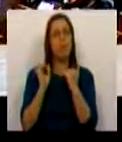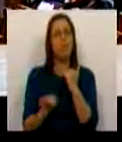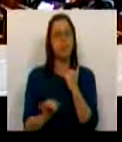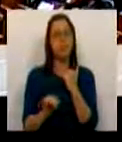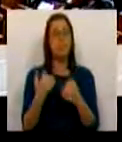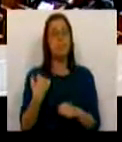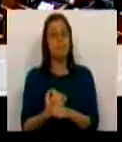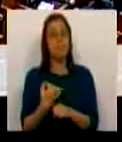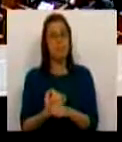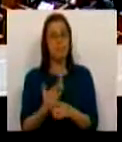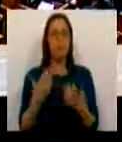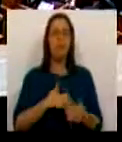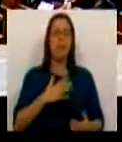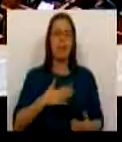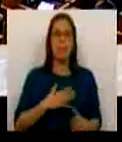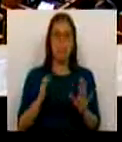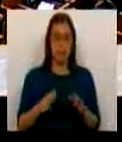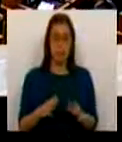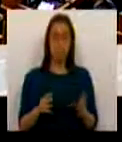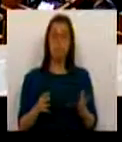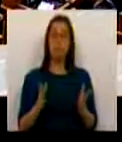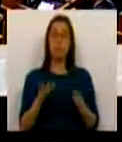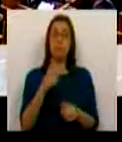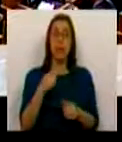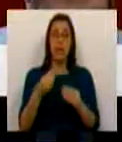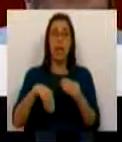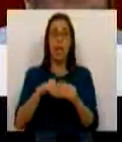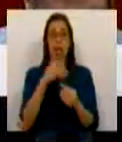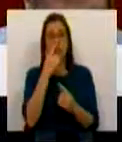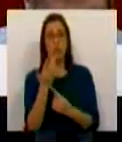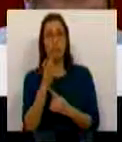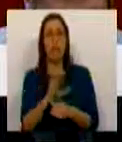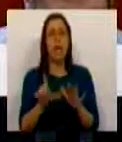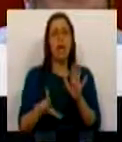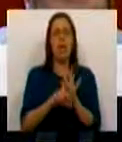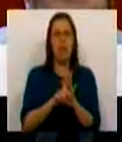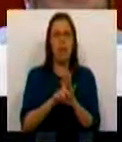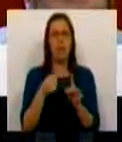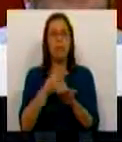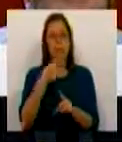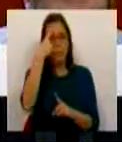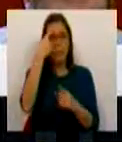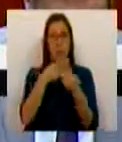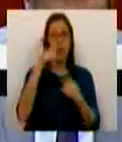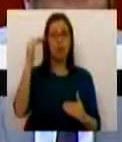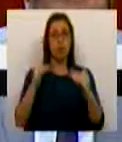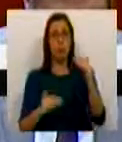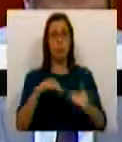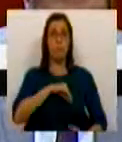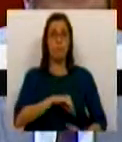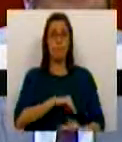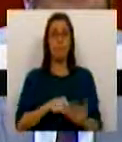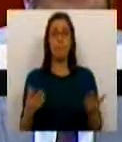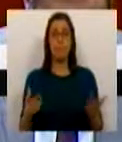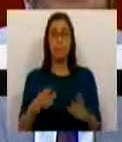no trabalho e nas empresas, que terá componentes como uma lei de combate às disparidades salariais